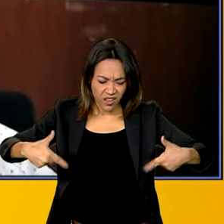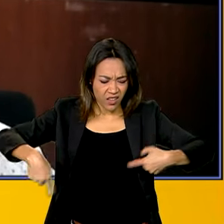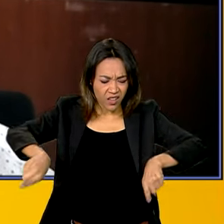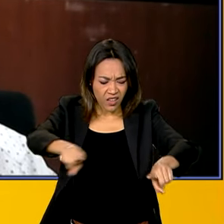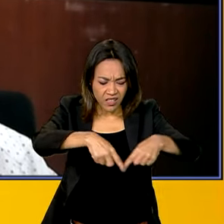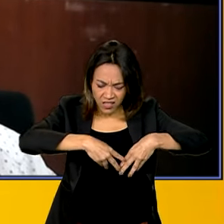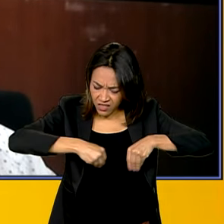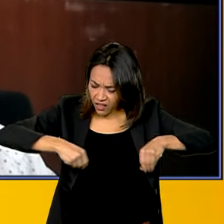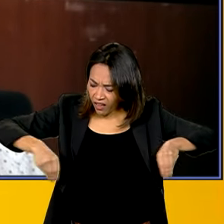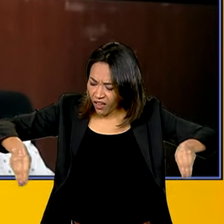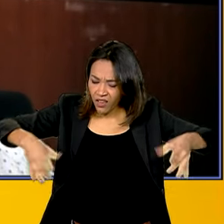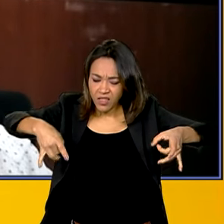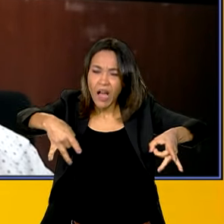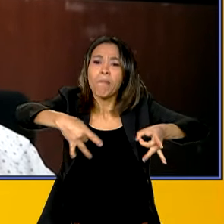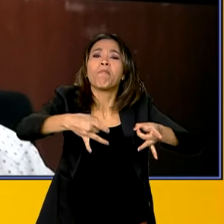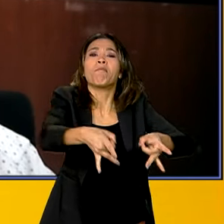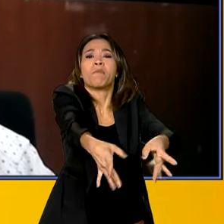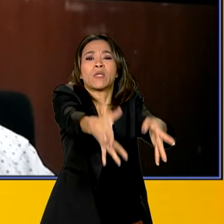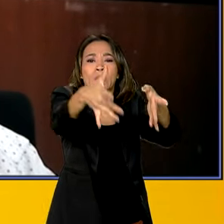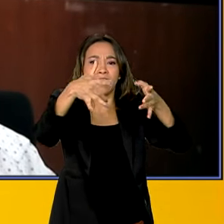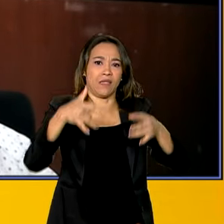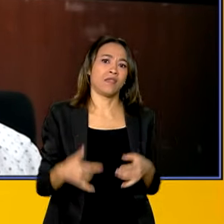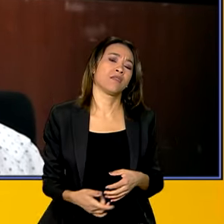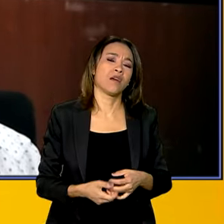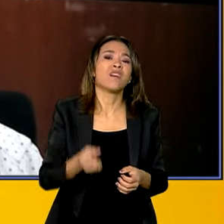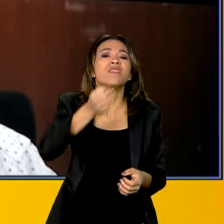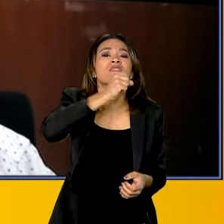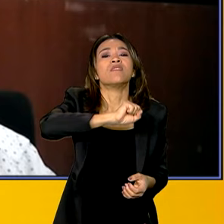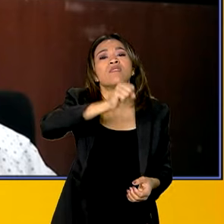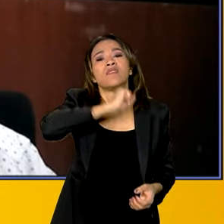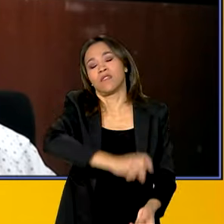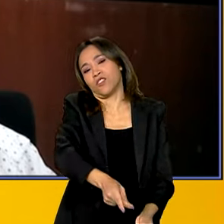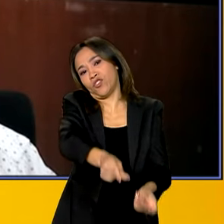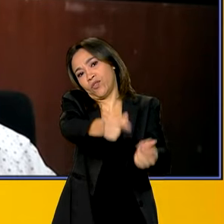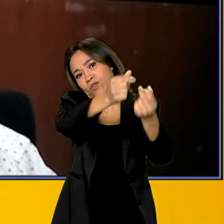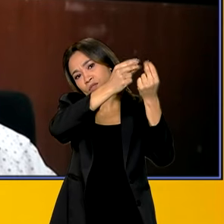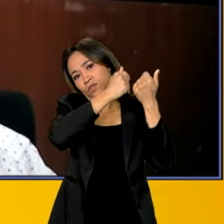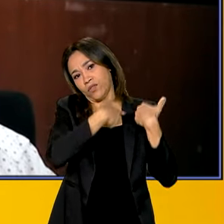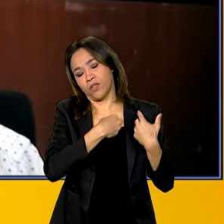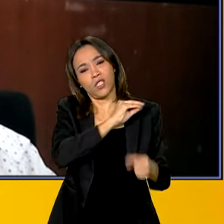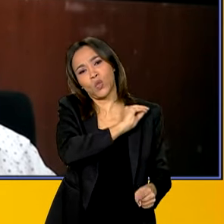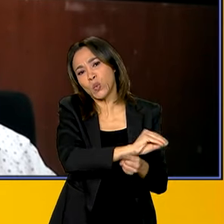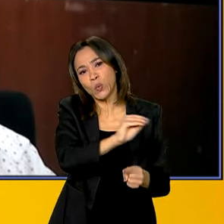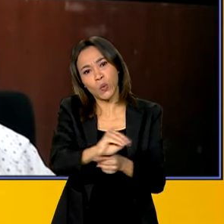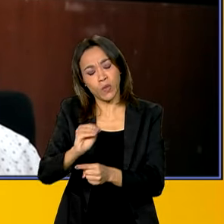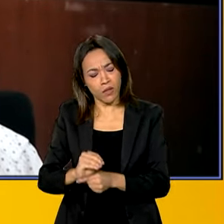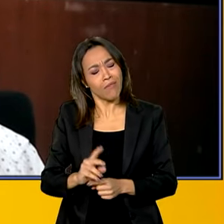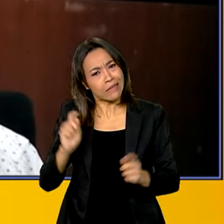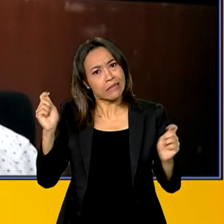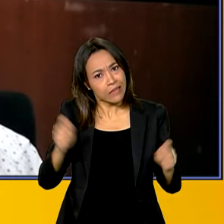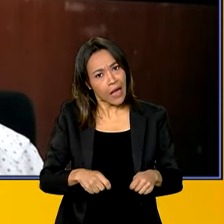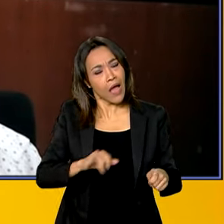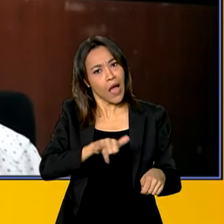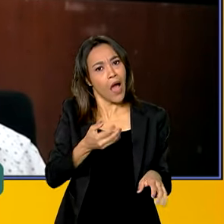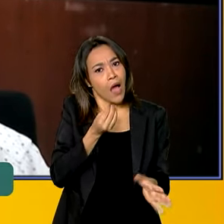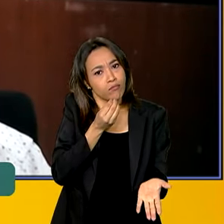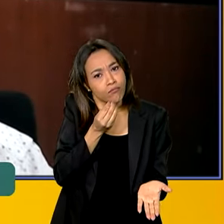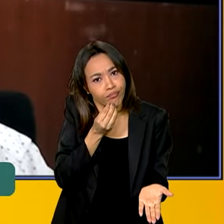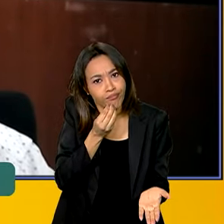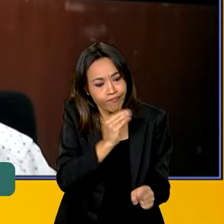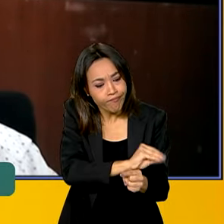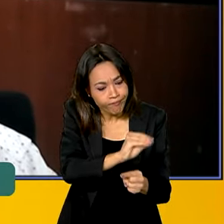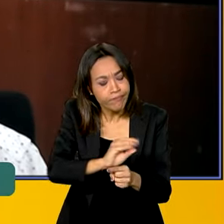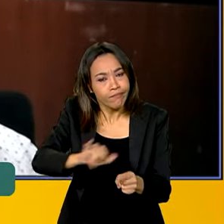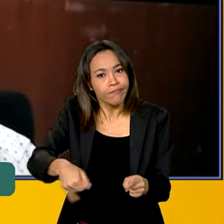que o setor exige hoje. São pastagens antigas e que não foram cuidadas e que têm um potencial produtivo, se bem cuidadas.